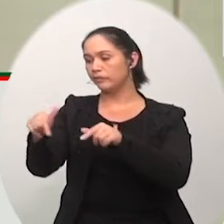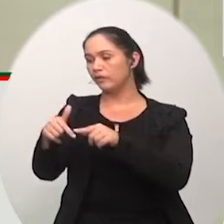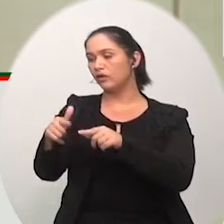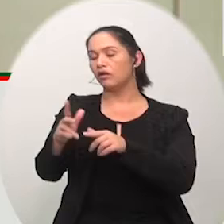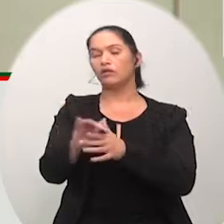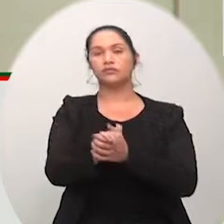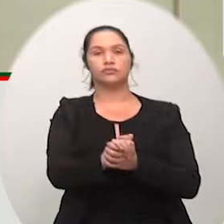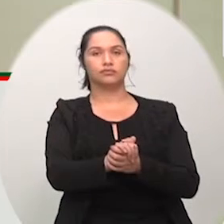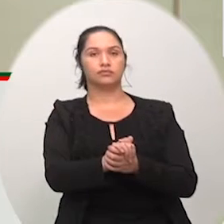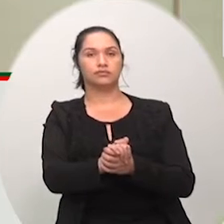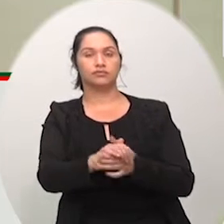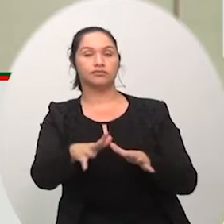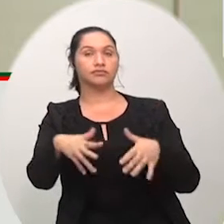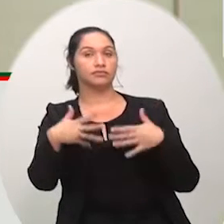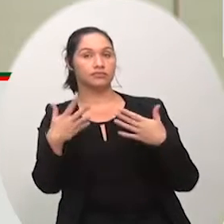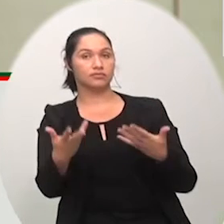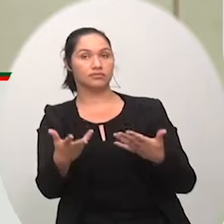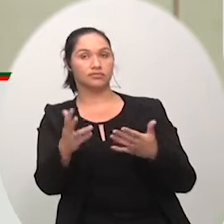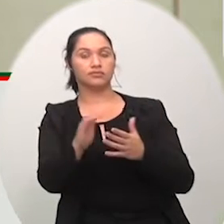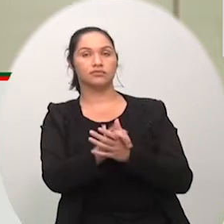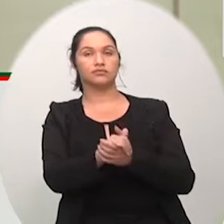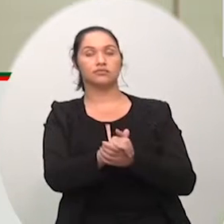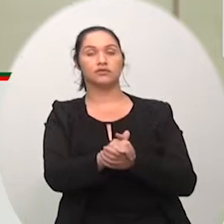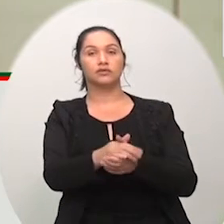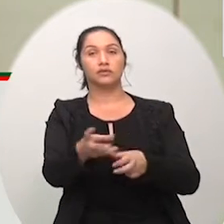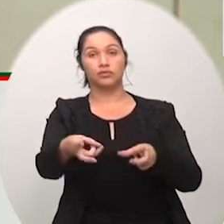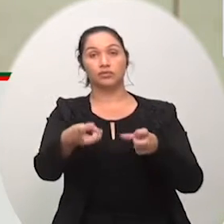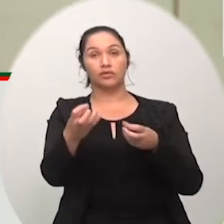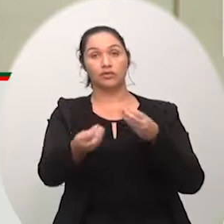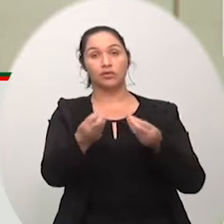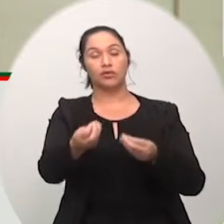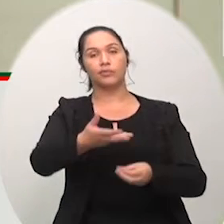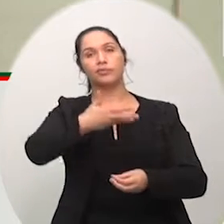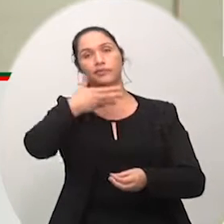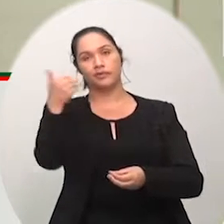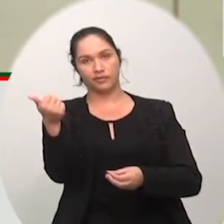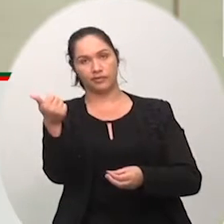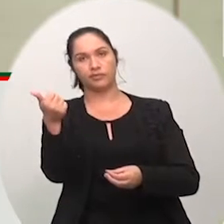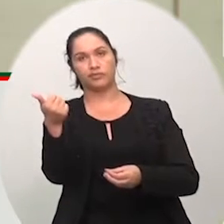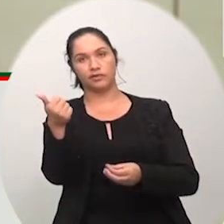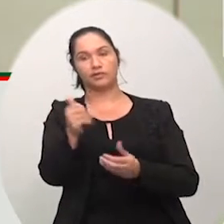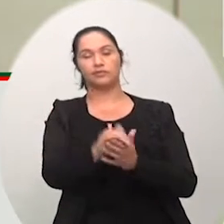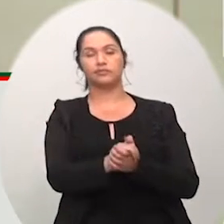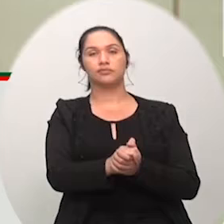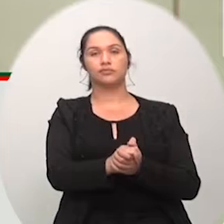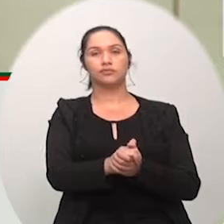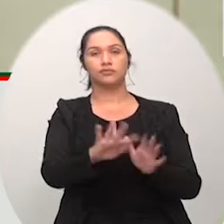e sabendo da melhora que isso ia acontecer então quando se fala em aumentar